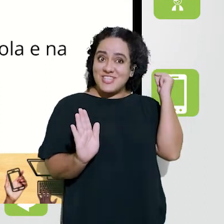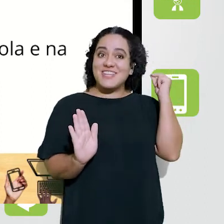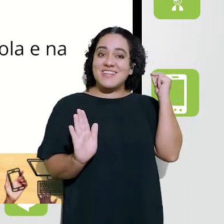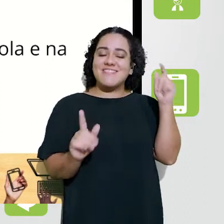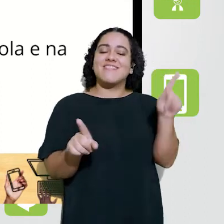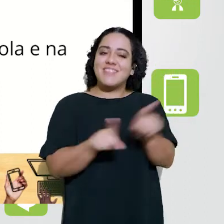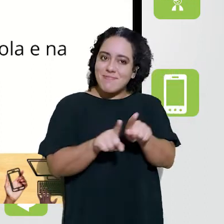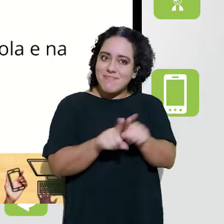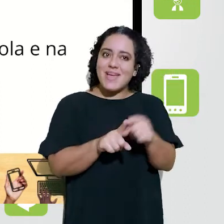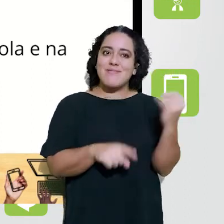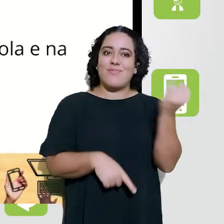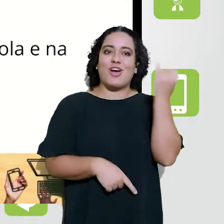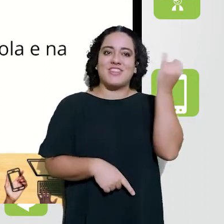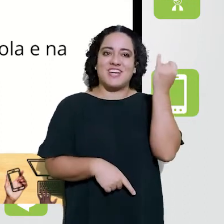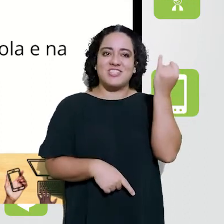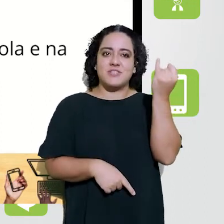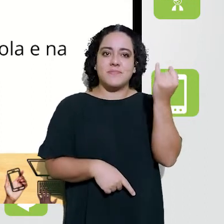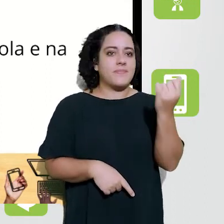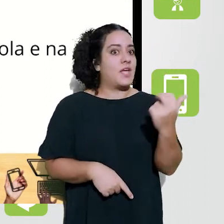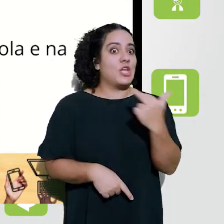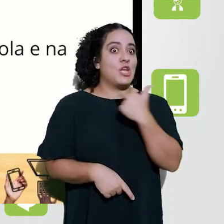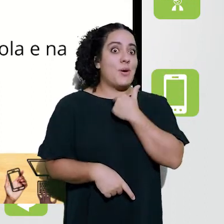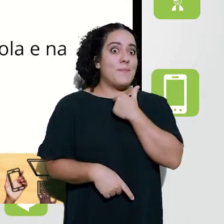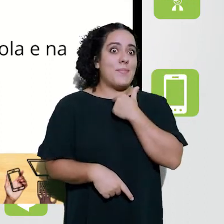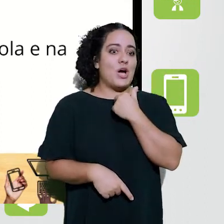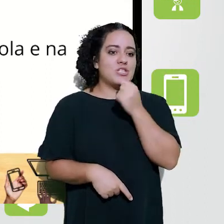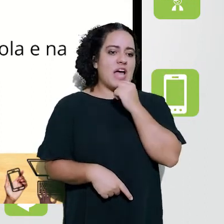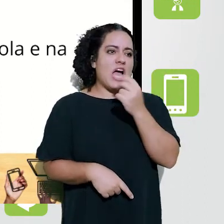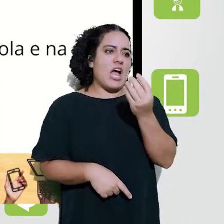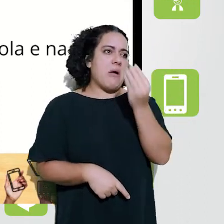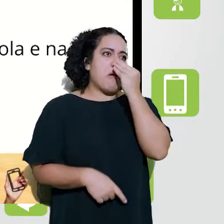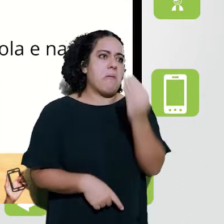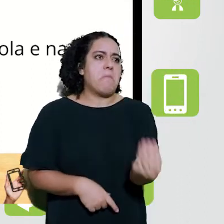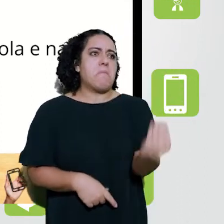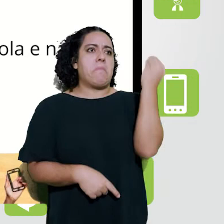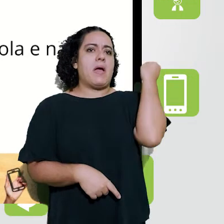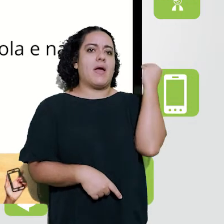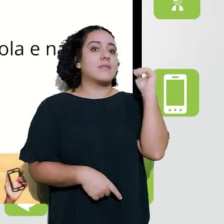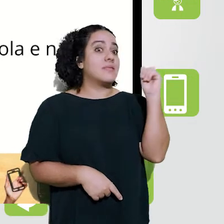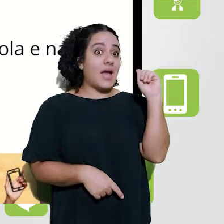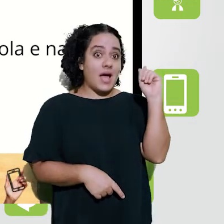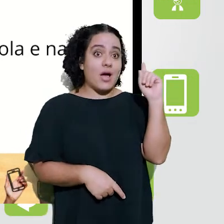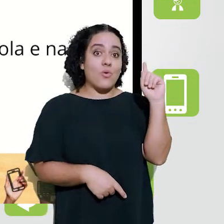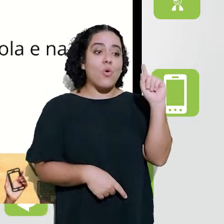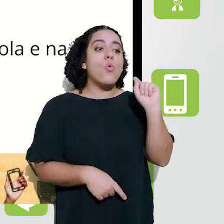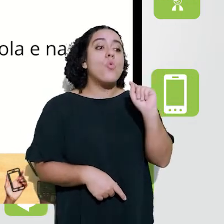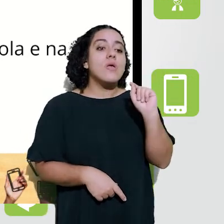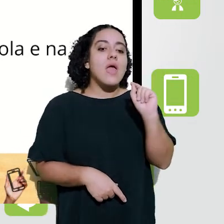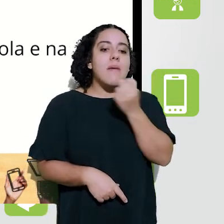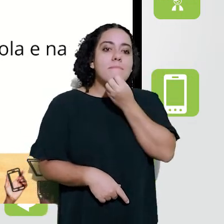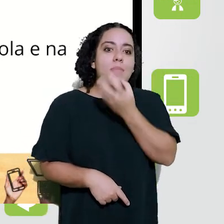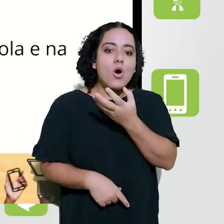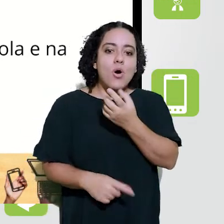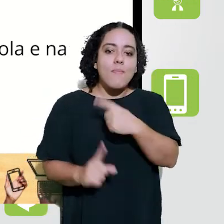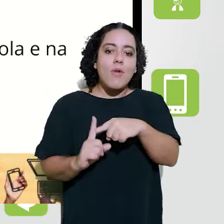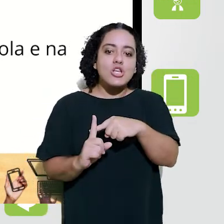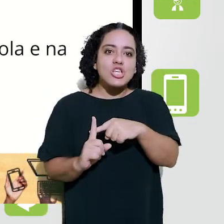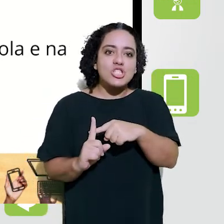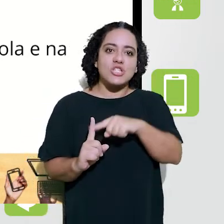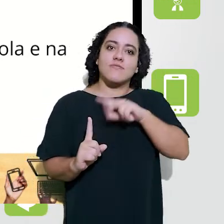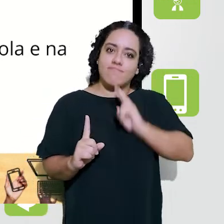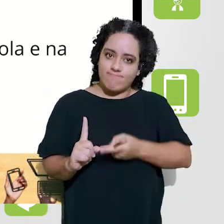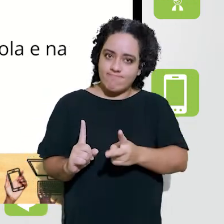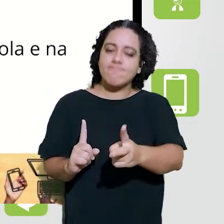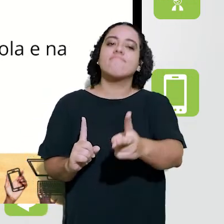né, lembra que eu disse que a gente também não tem que jogar a bacia, a água e o menino tudo fora. A gente